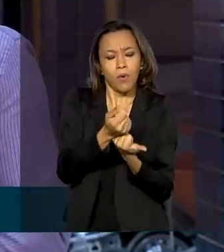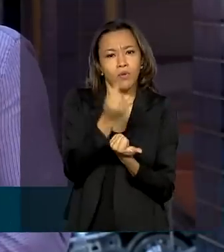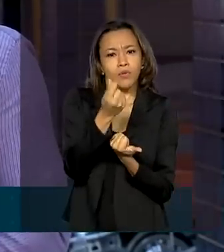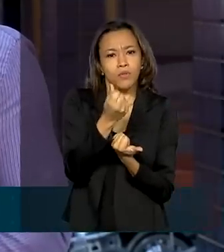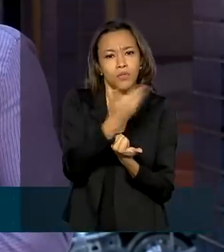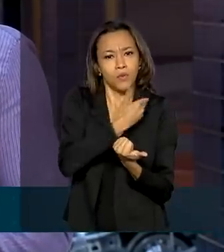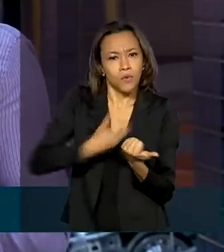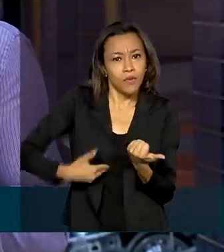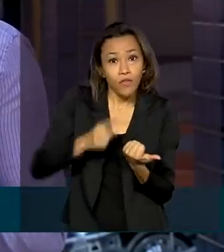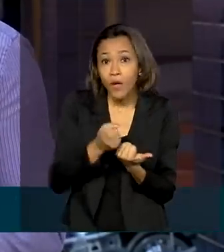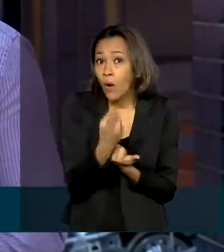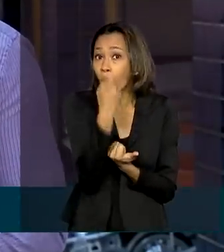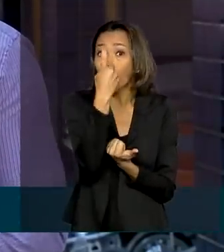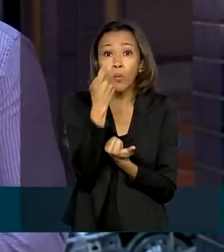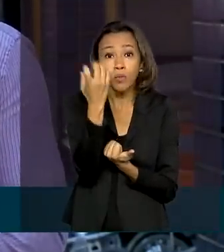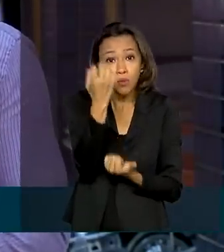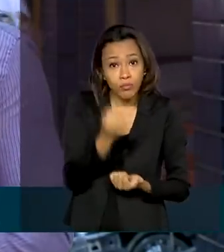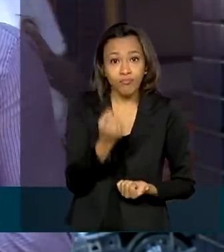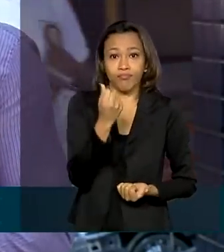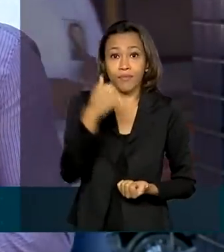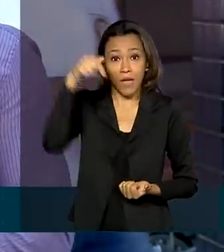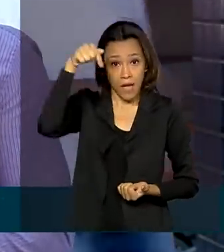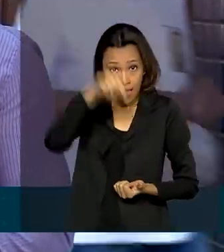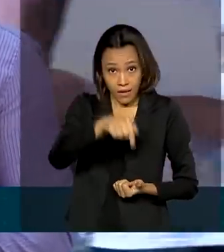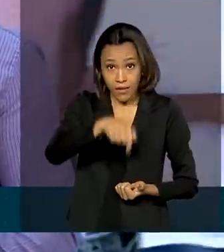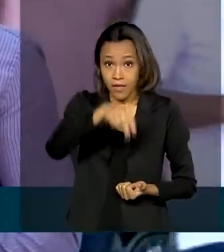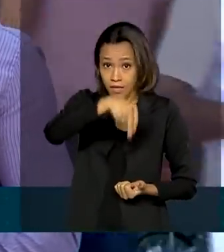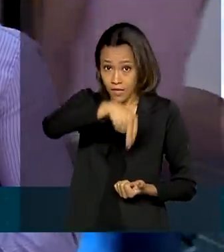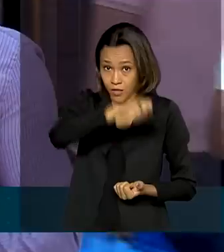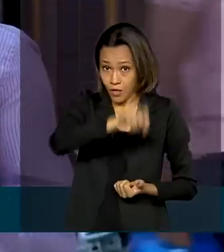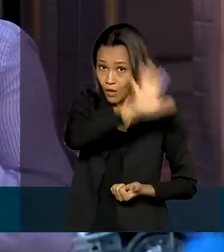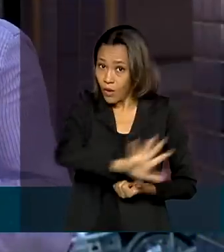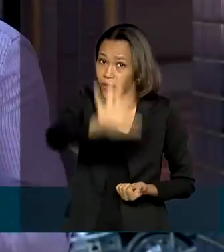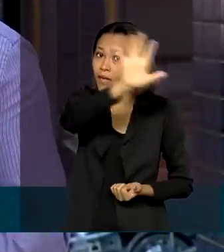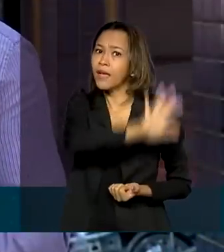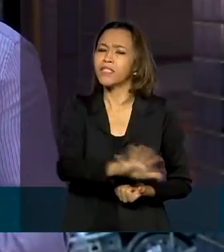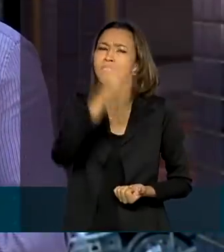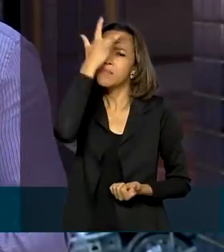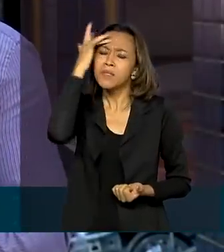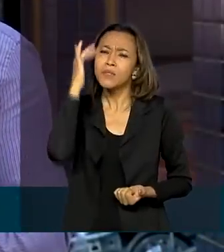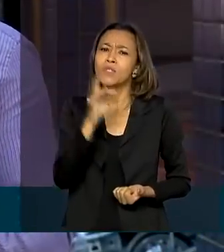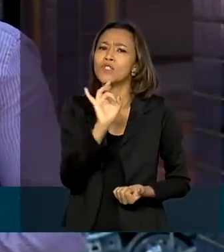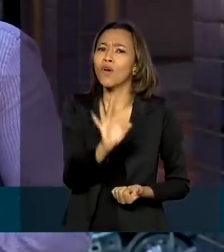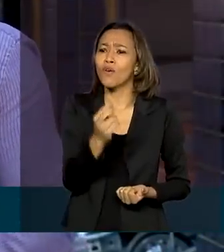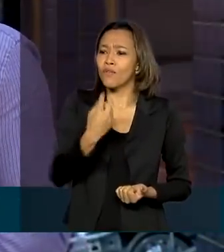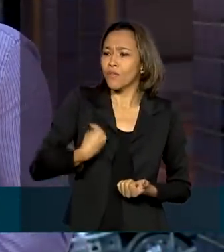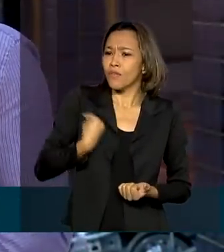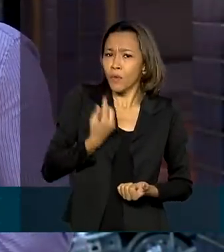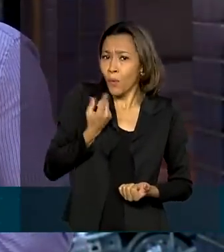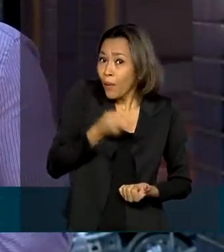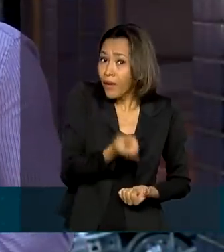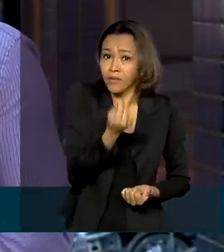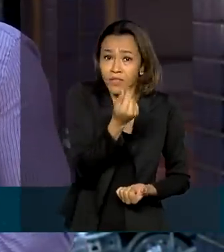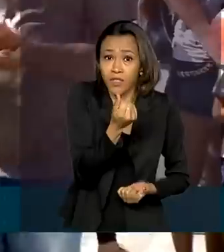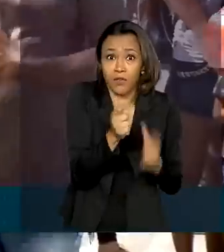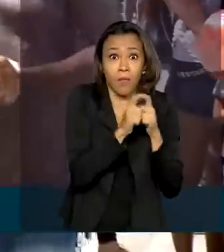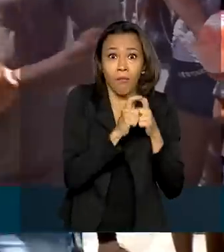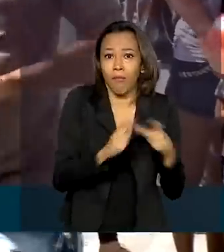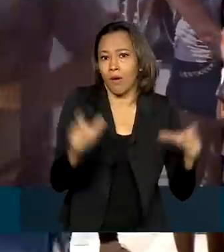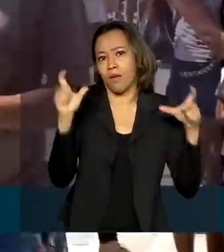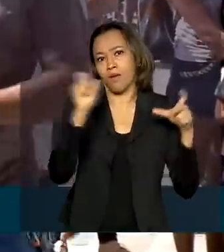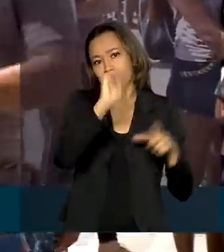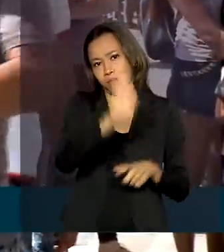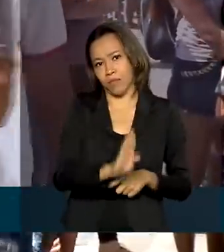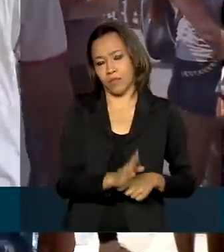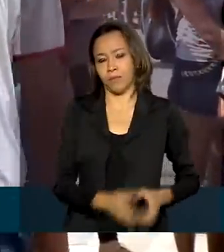única fonte de renda. E aqui na região Nordeste, a proporção de pessoas vivendo apenas com essa ajuda foi a maior do país. De